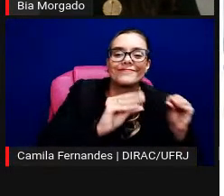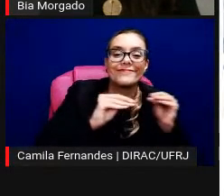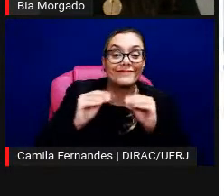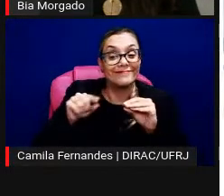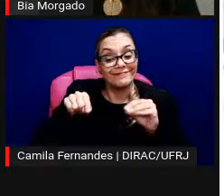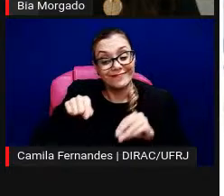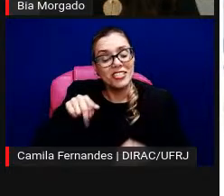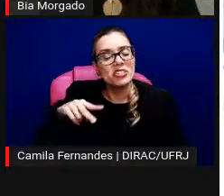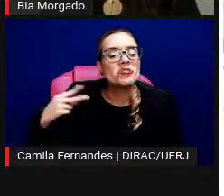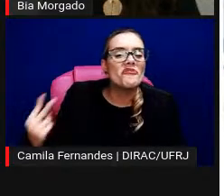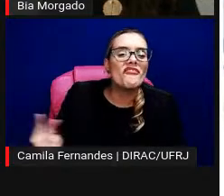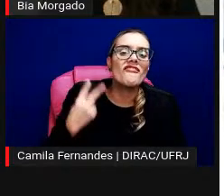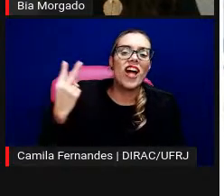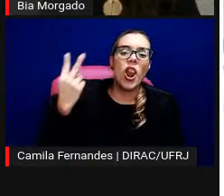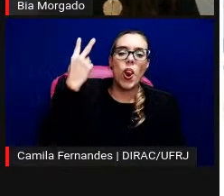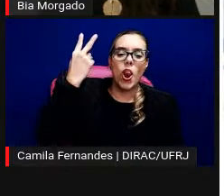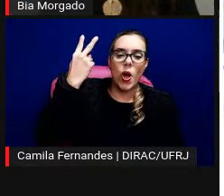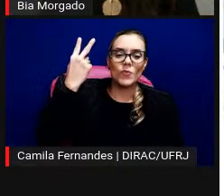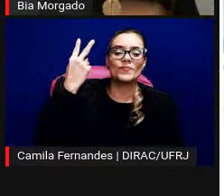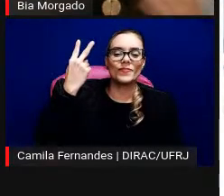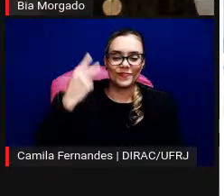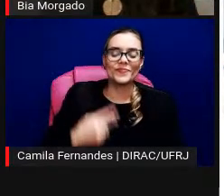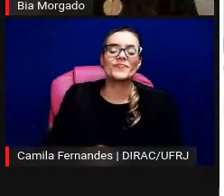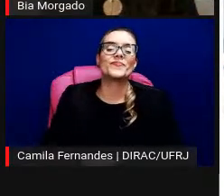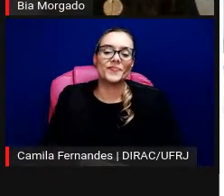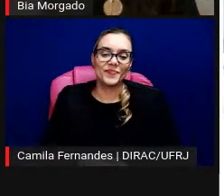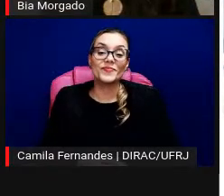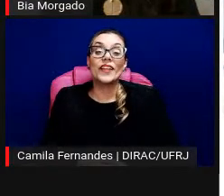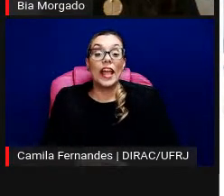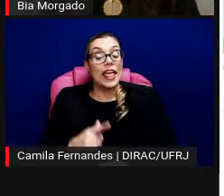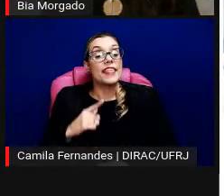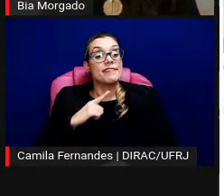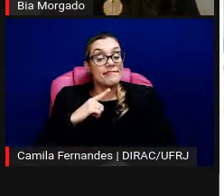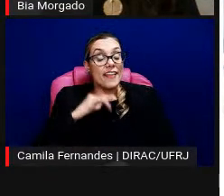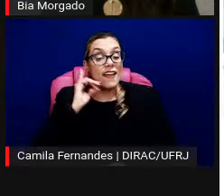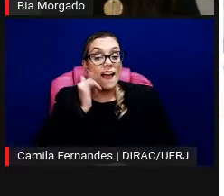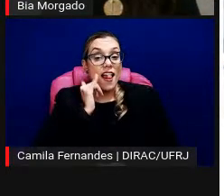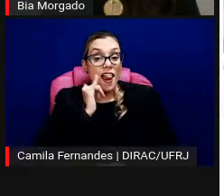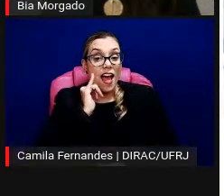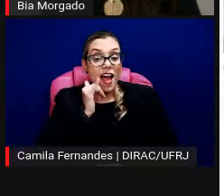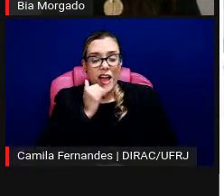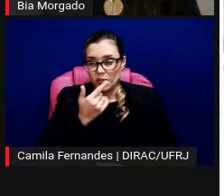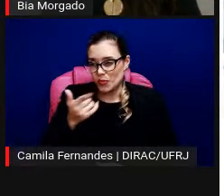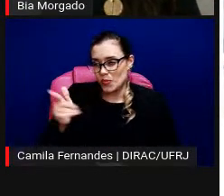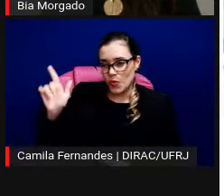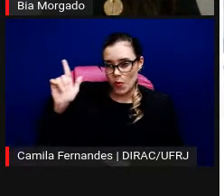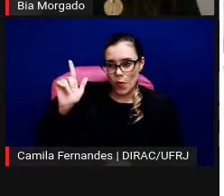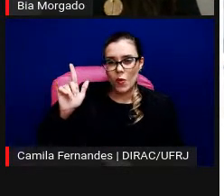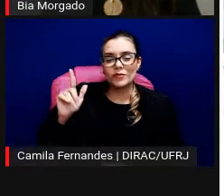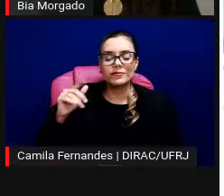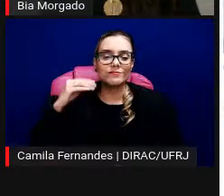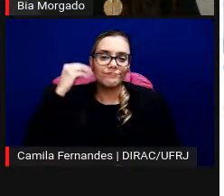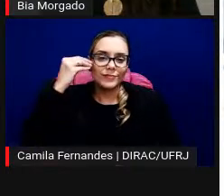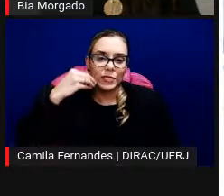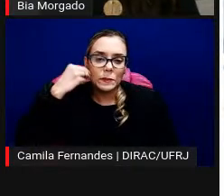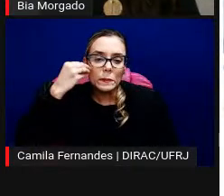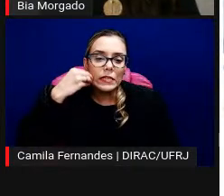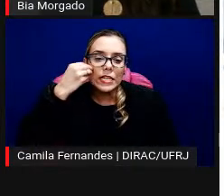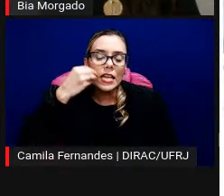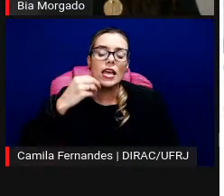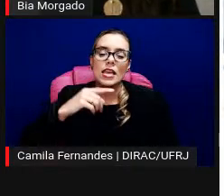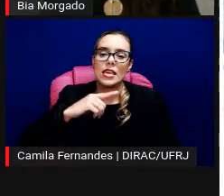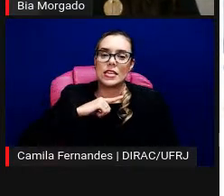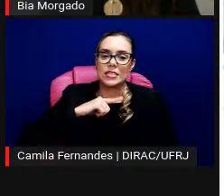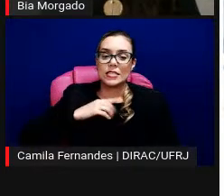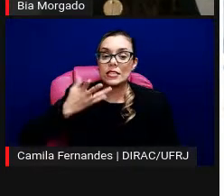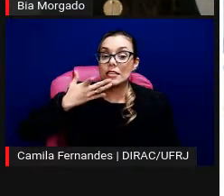artista. Ela traz nesses relatos dela um relato de uma outra experiência com crianças que frequentavam a exposição que